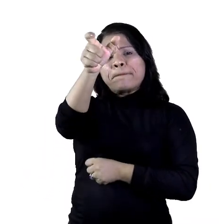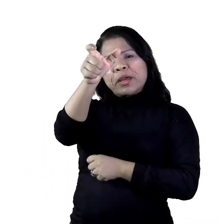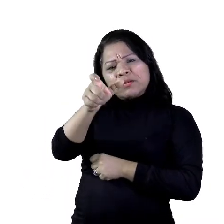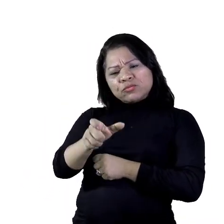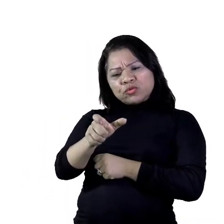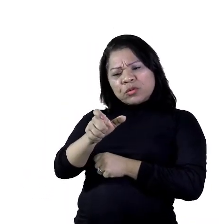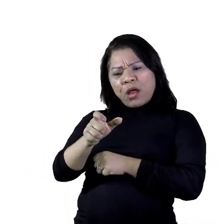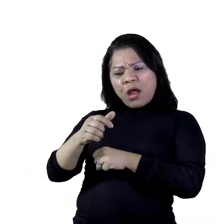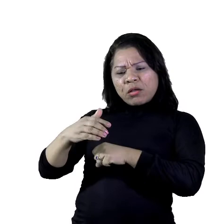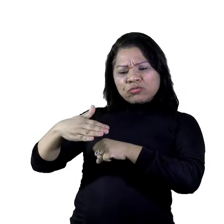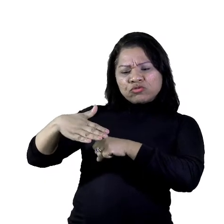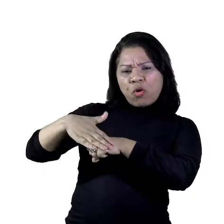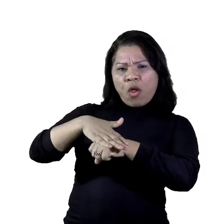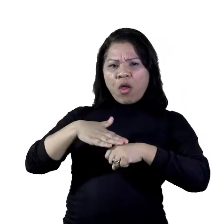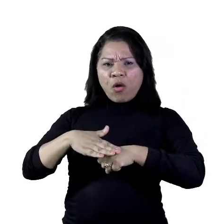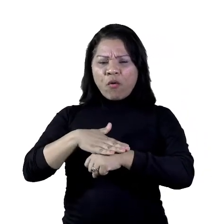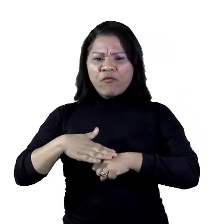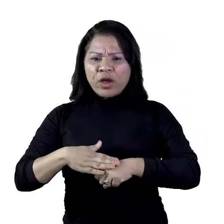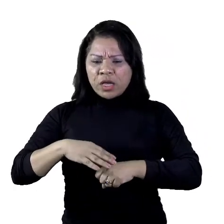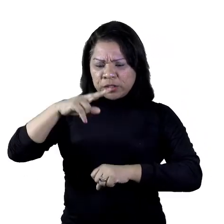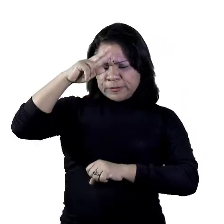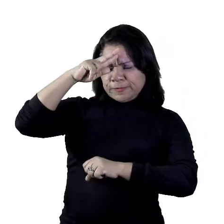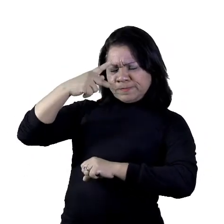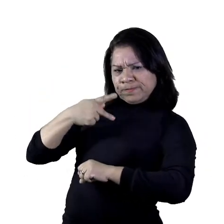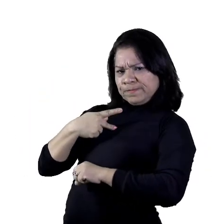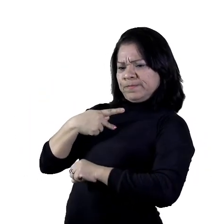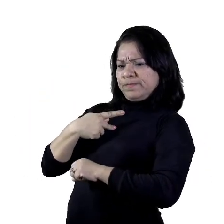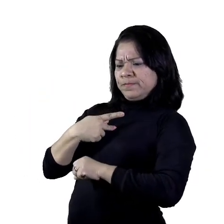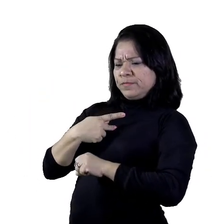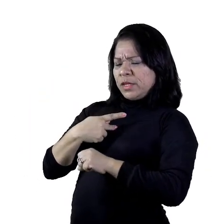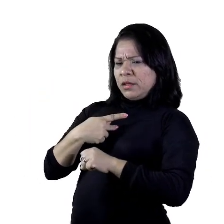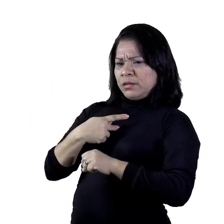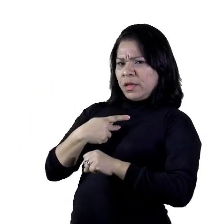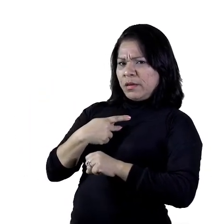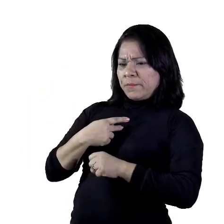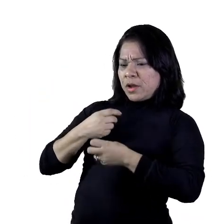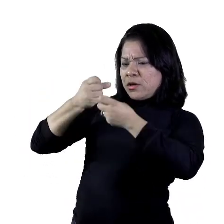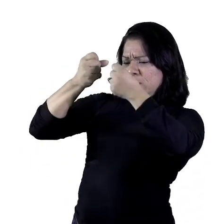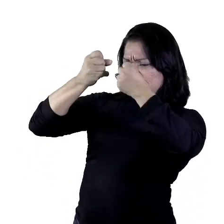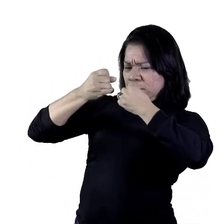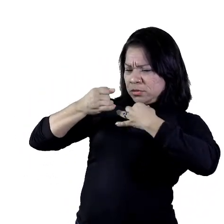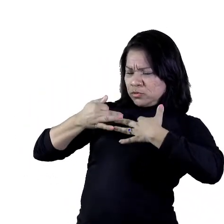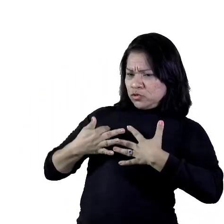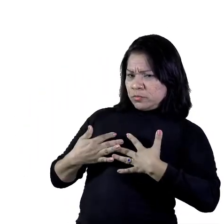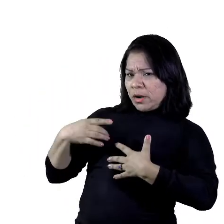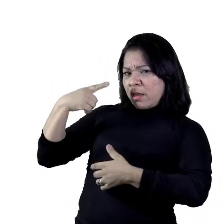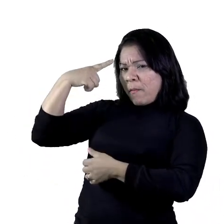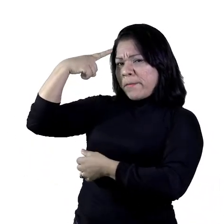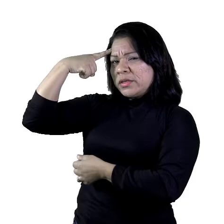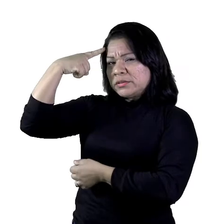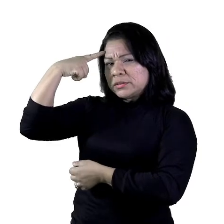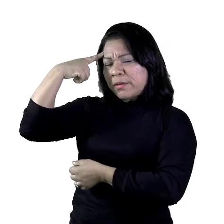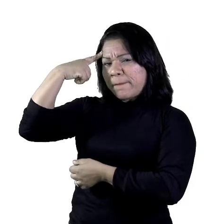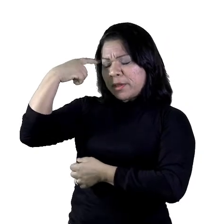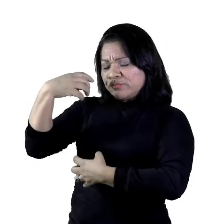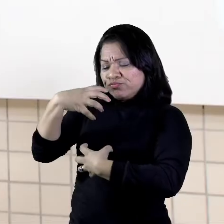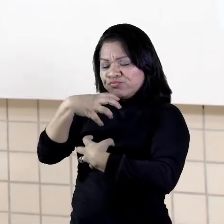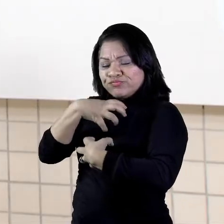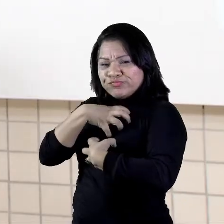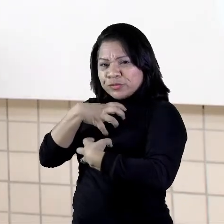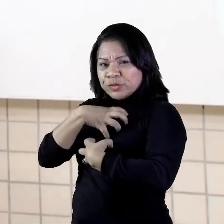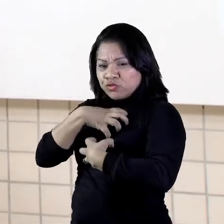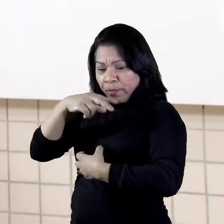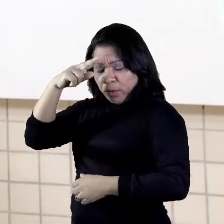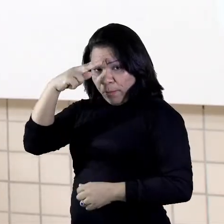Ele expõe perante o público os seus pensamentos e os seus sentimentos.